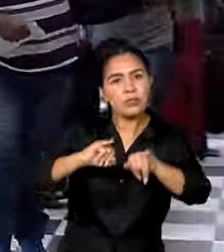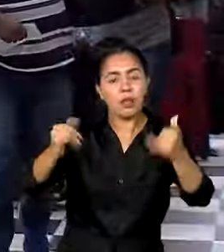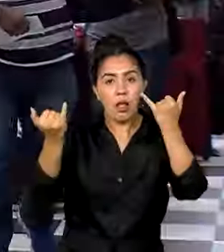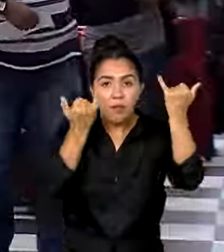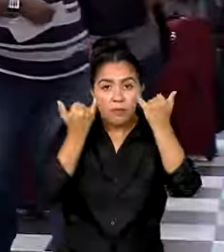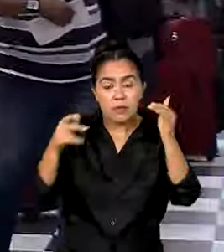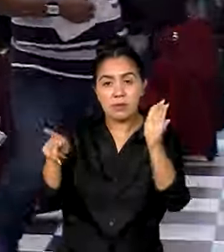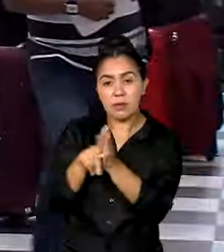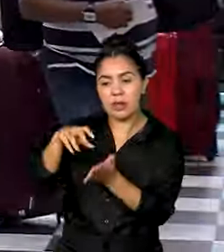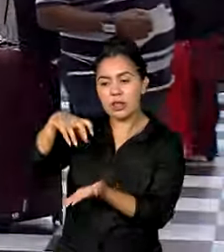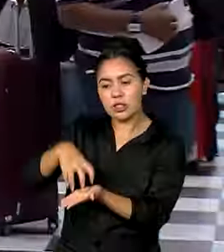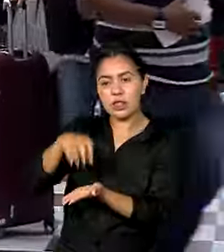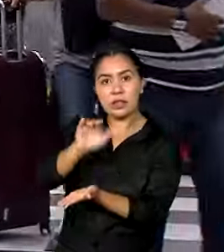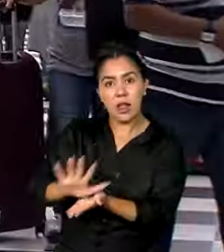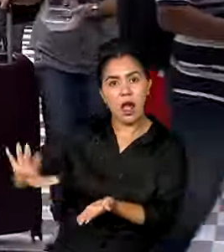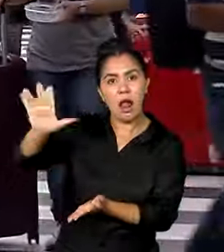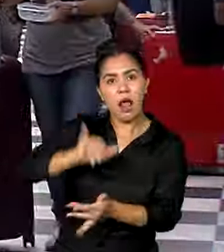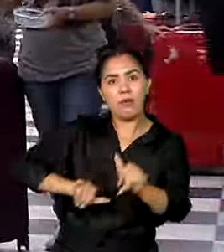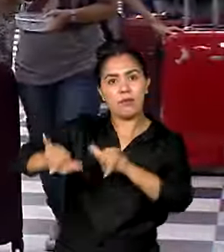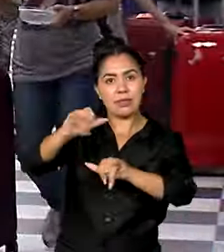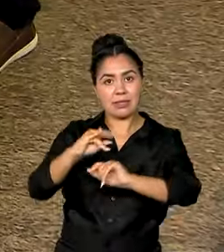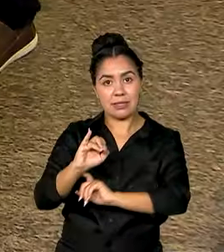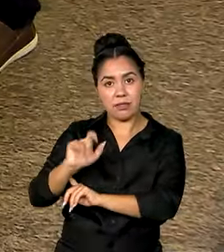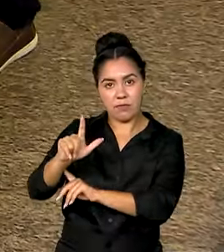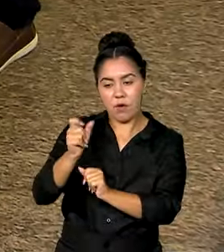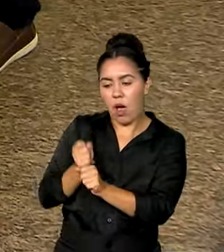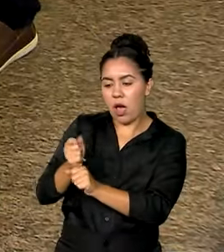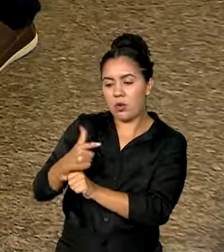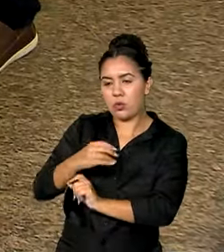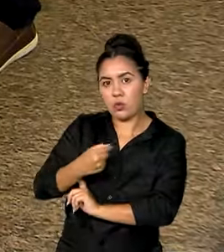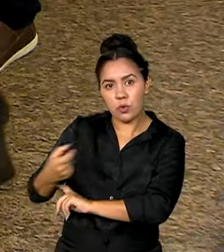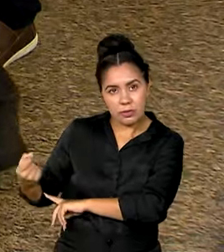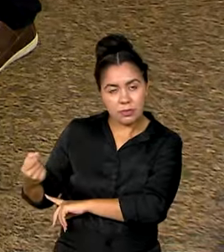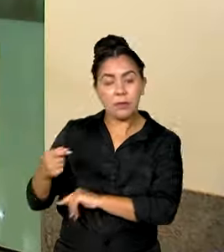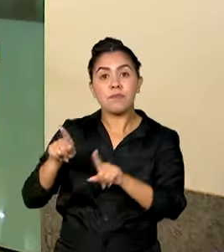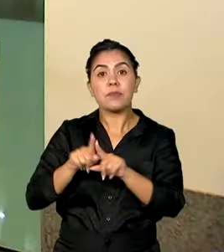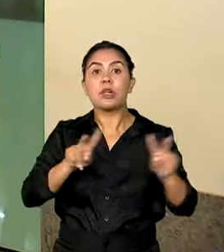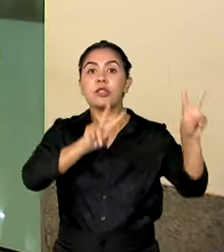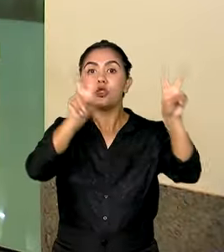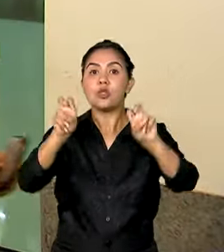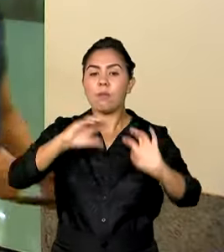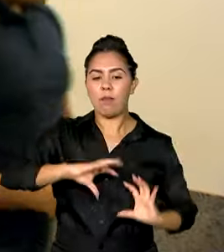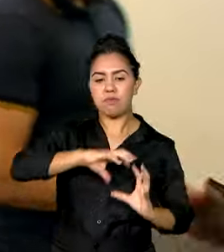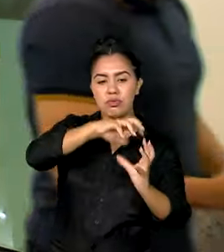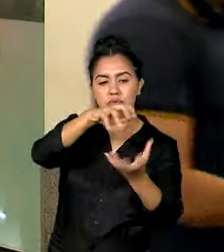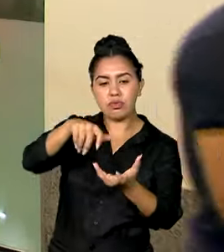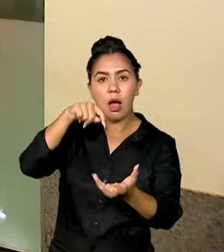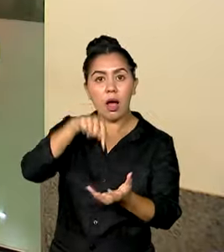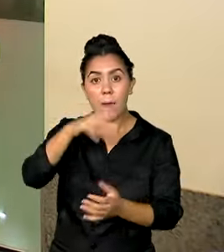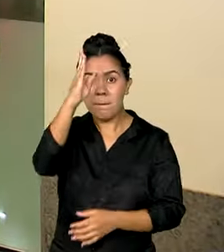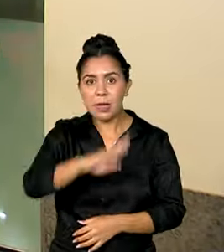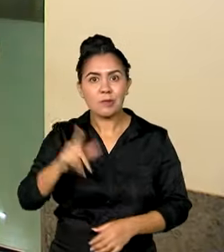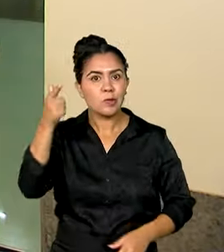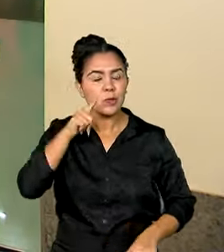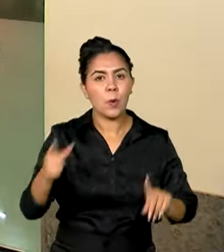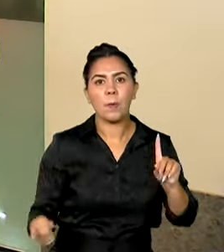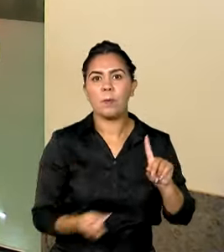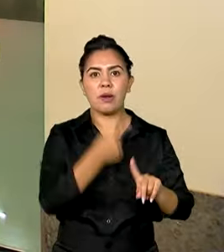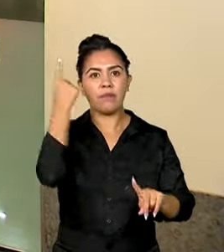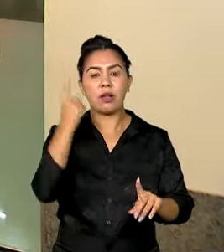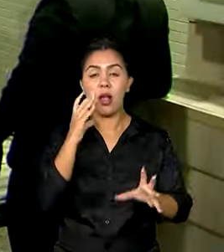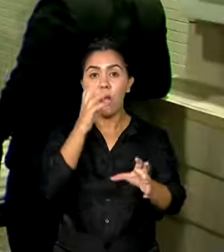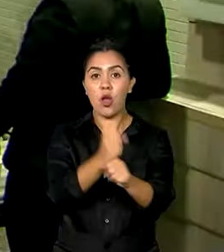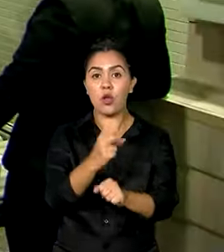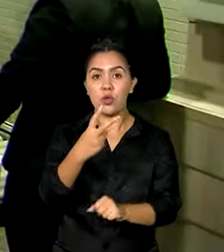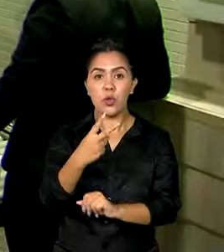Agência Nacional de Aviação Civil em 2000. No mercado internacional, o país superou pela primeira vez a marca de 2 milhões de